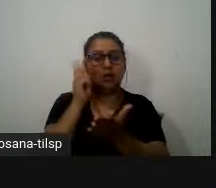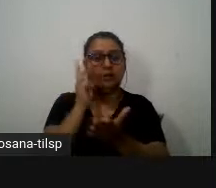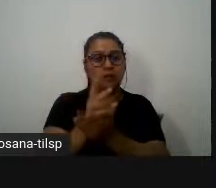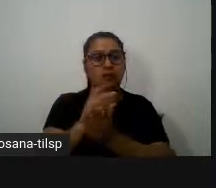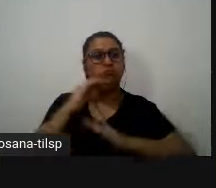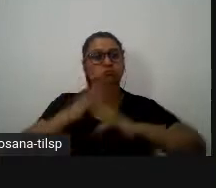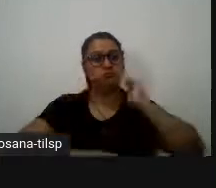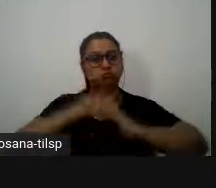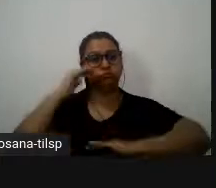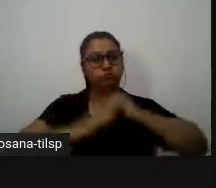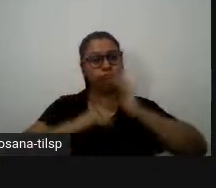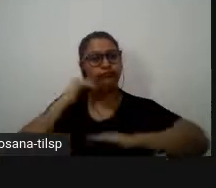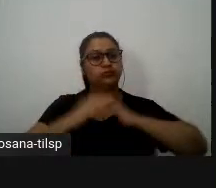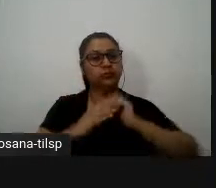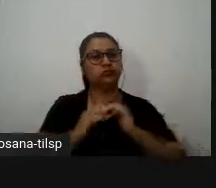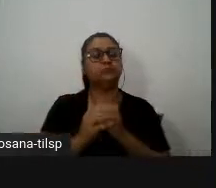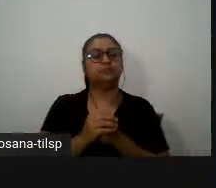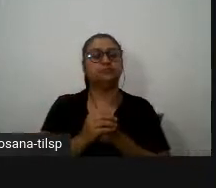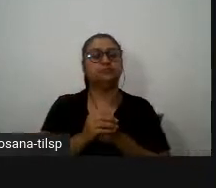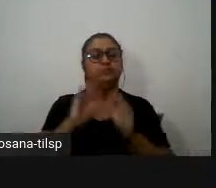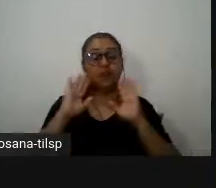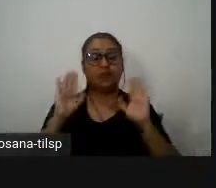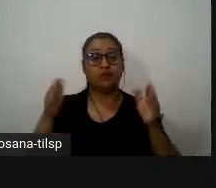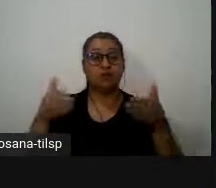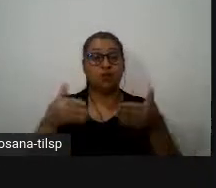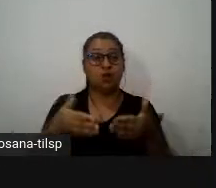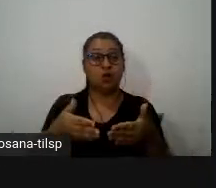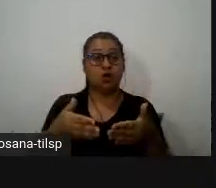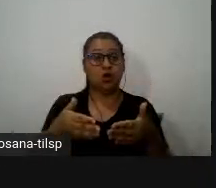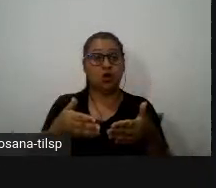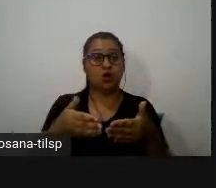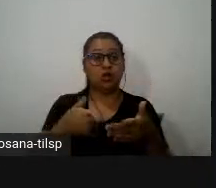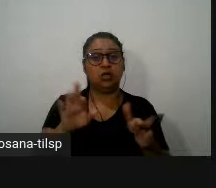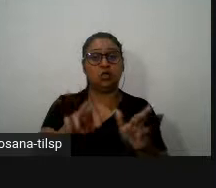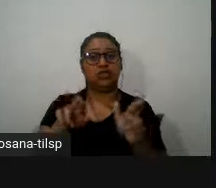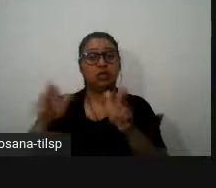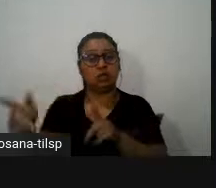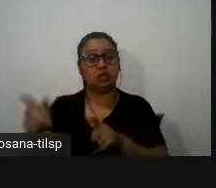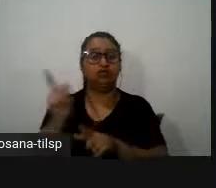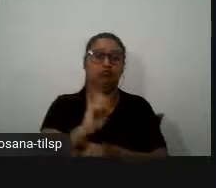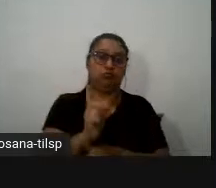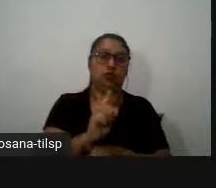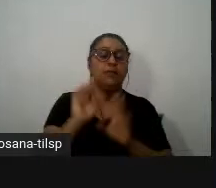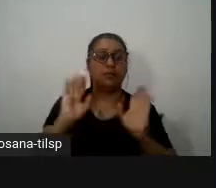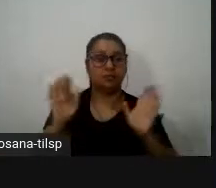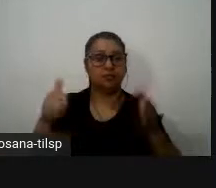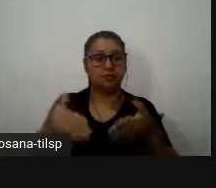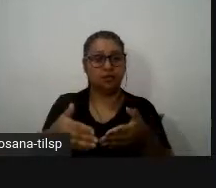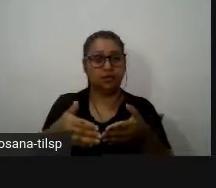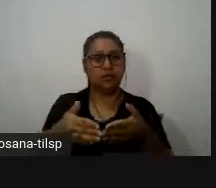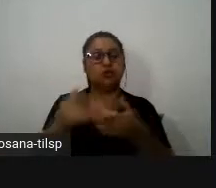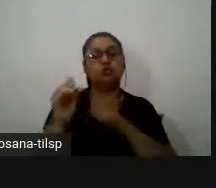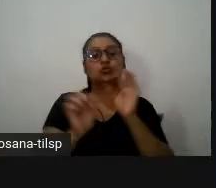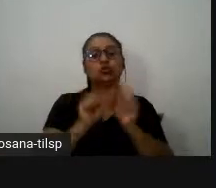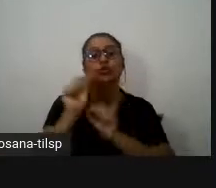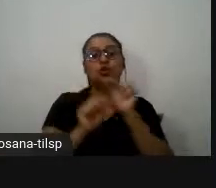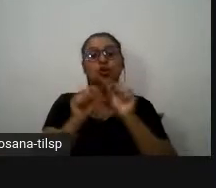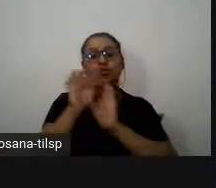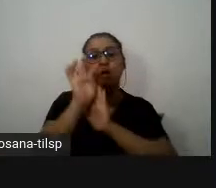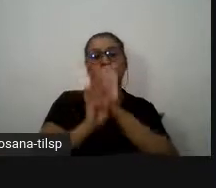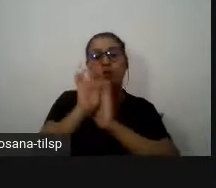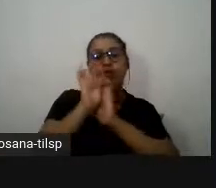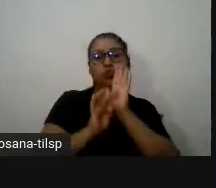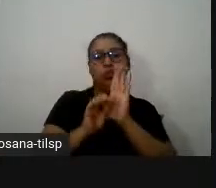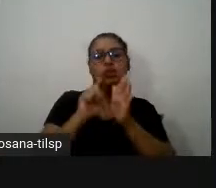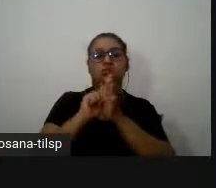construído de uma forma específica num texto e vai ser diferente noutro texto e aqui falamos então de mecanismos de realização textual